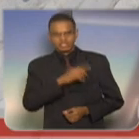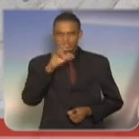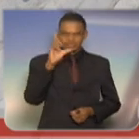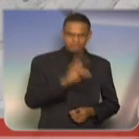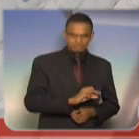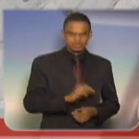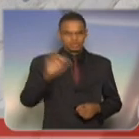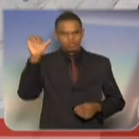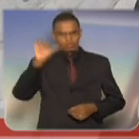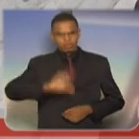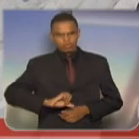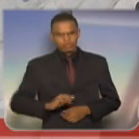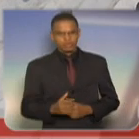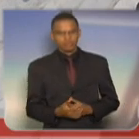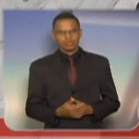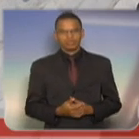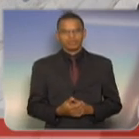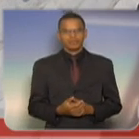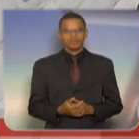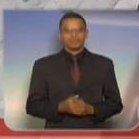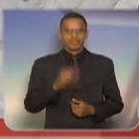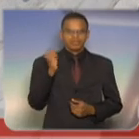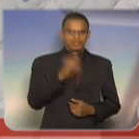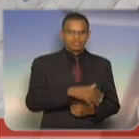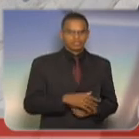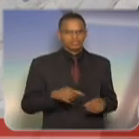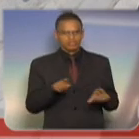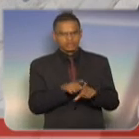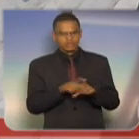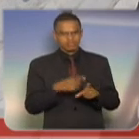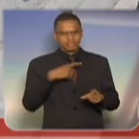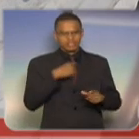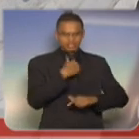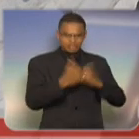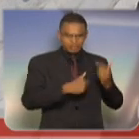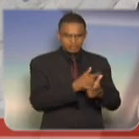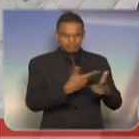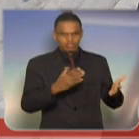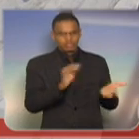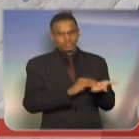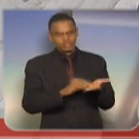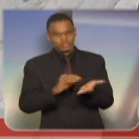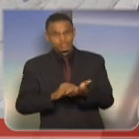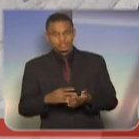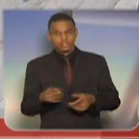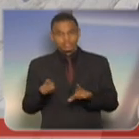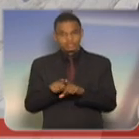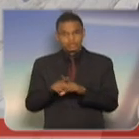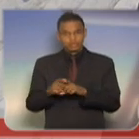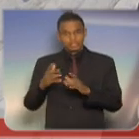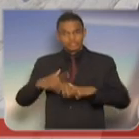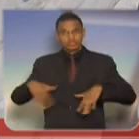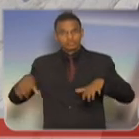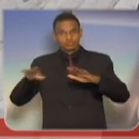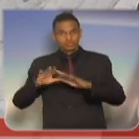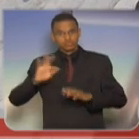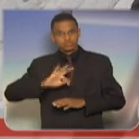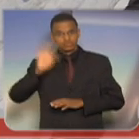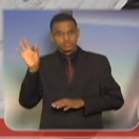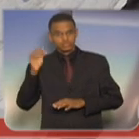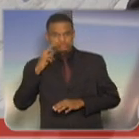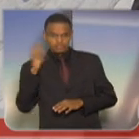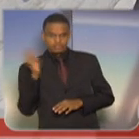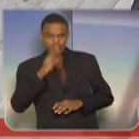de estarem com o seu material em desfalque, estarem desvalorizados perante as autoridades federais que não acreditam,